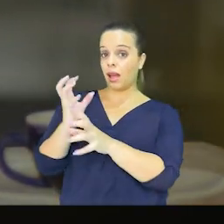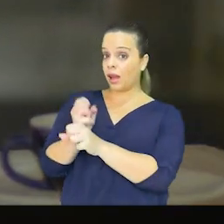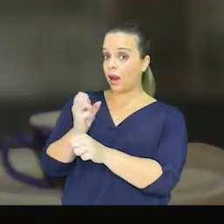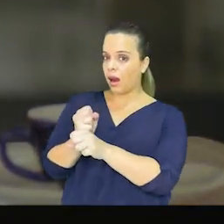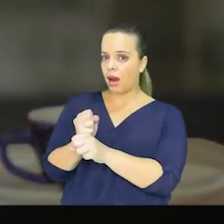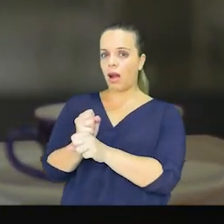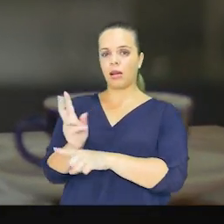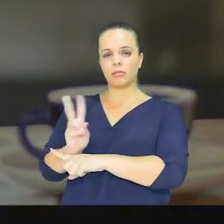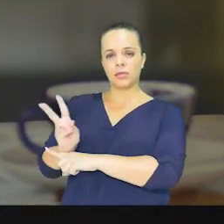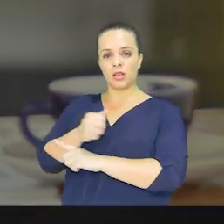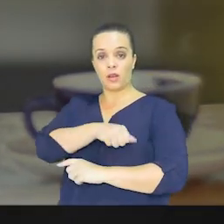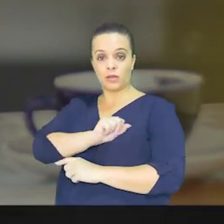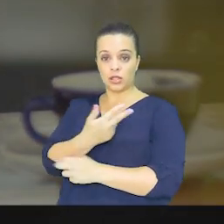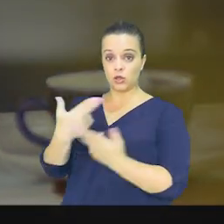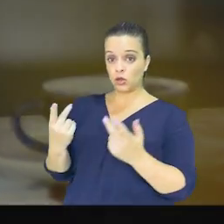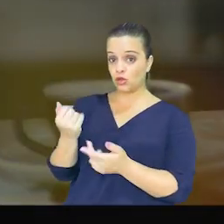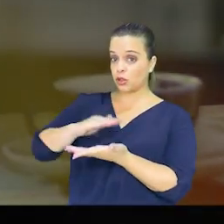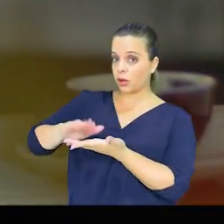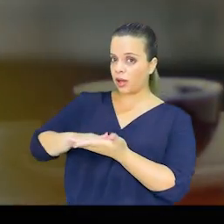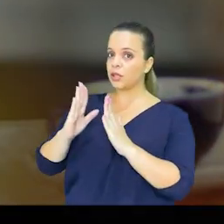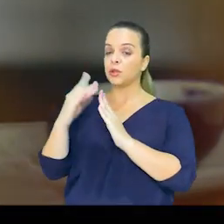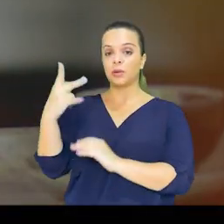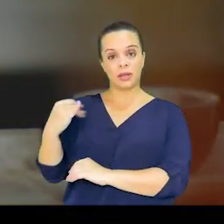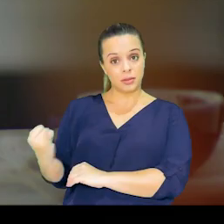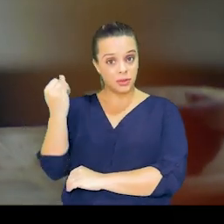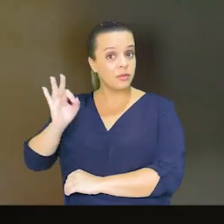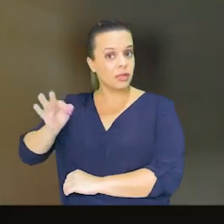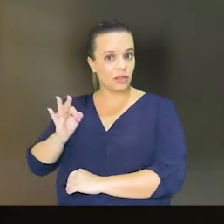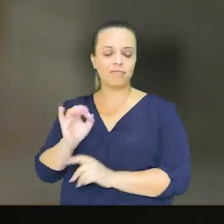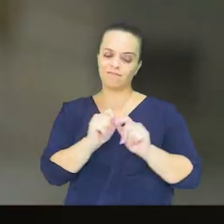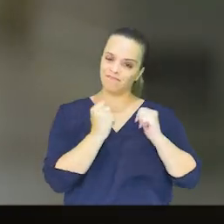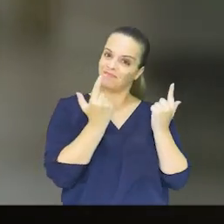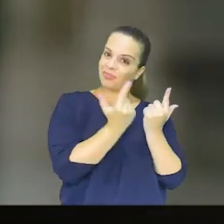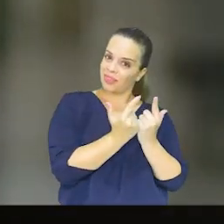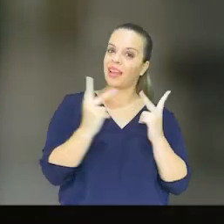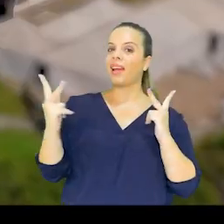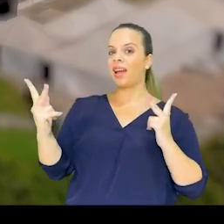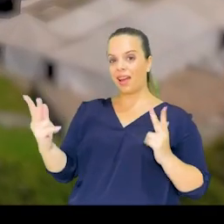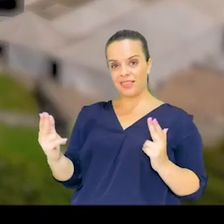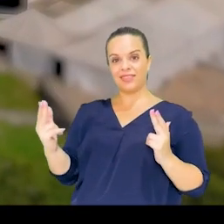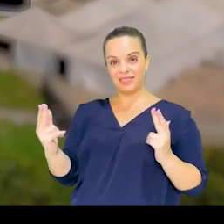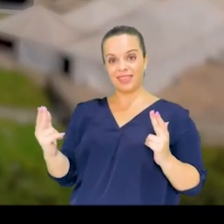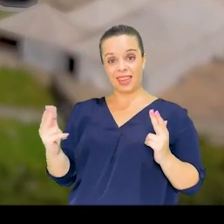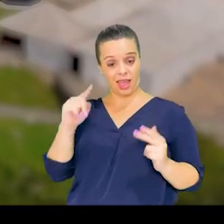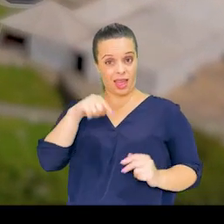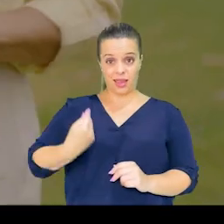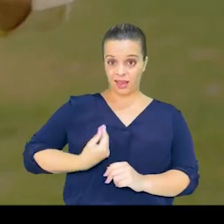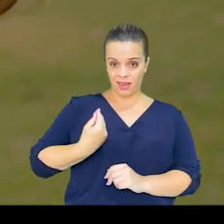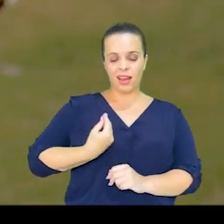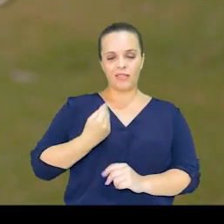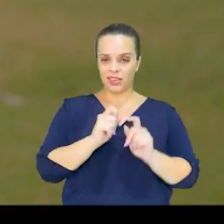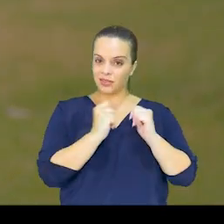Fazer conta e fiscalizar o que é gasto é muito importante aí na sua casa, não é mesmo? Na LMT também é. É